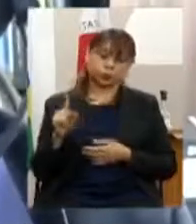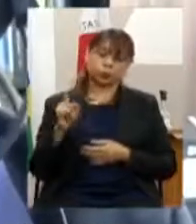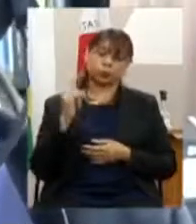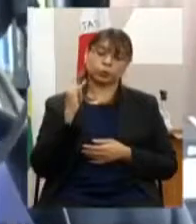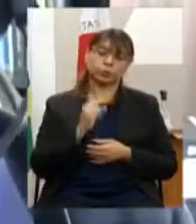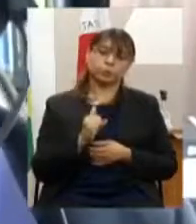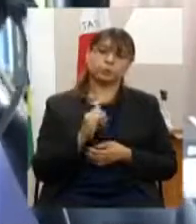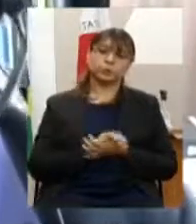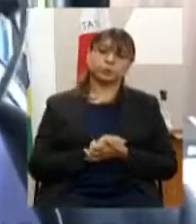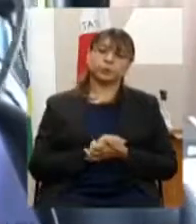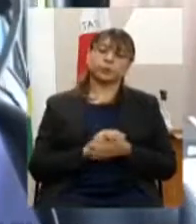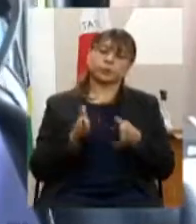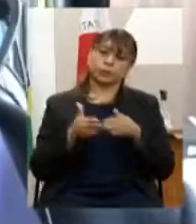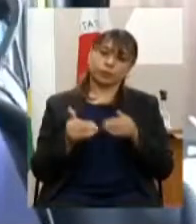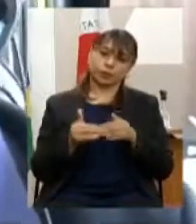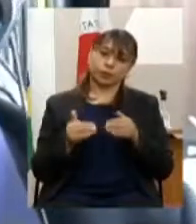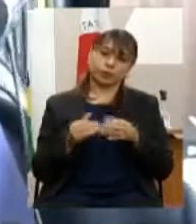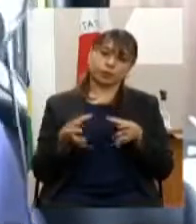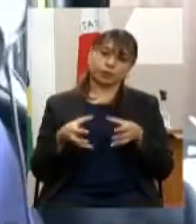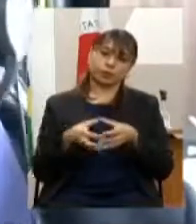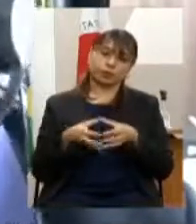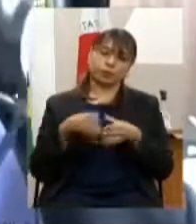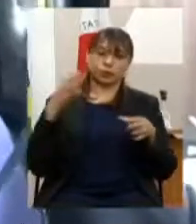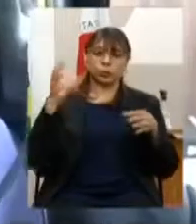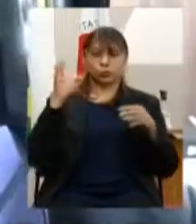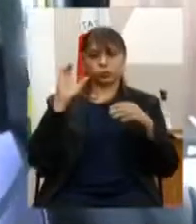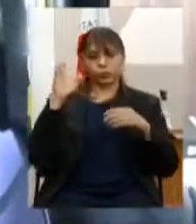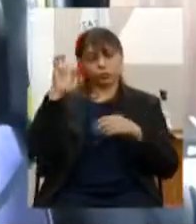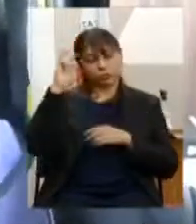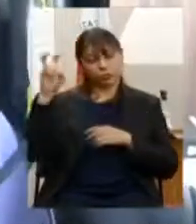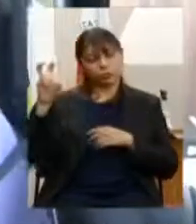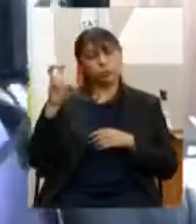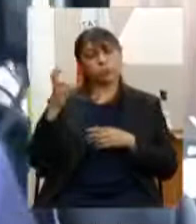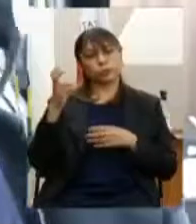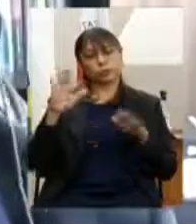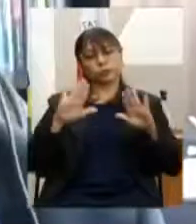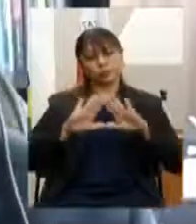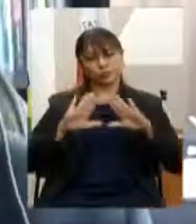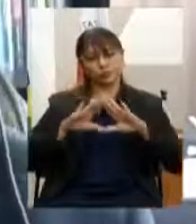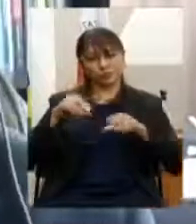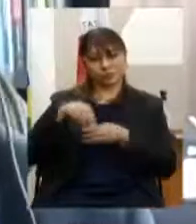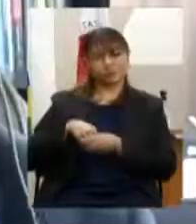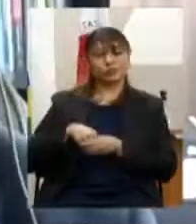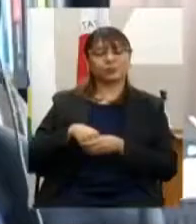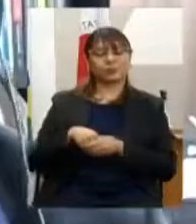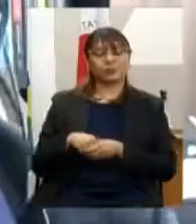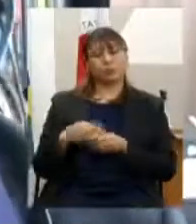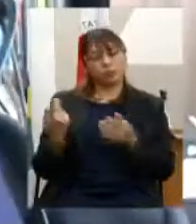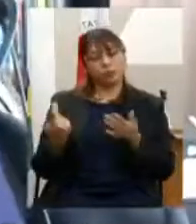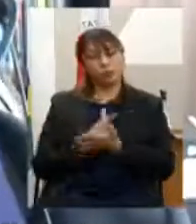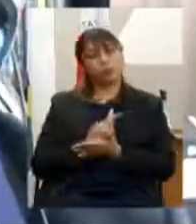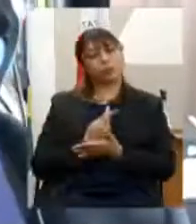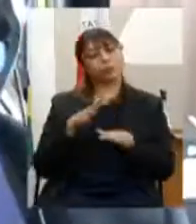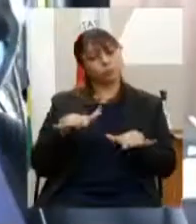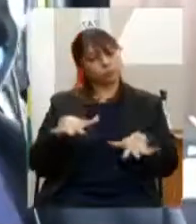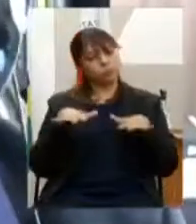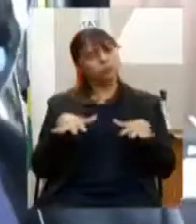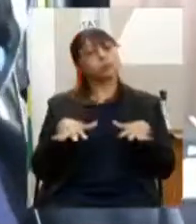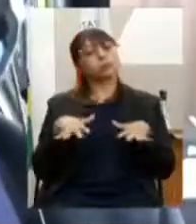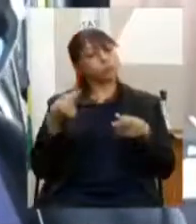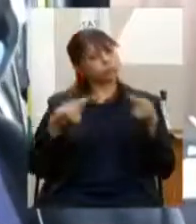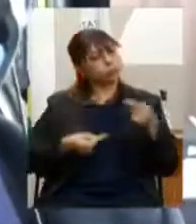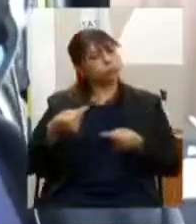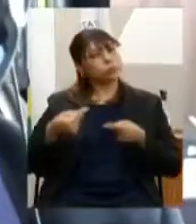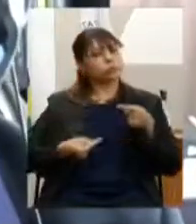ponto solicitar a comissão de cultura da assembleia legislativa do estado de minas gerais a realização de audiência pública para